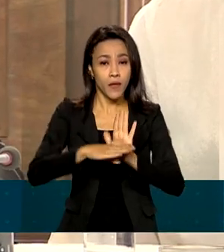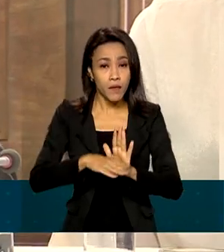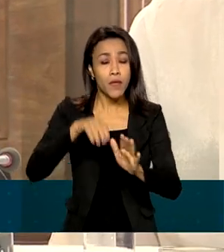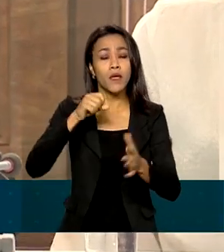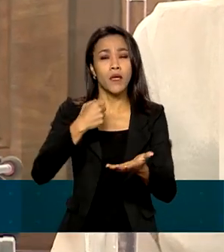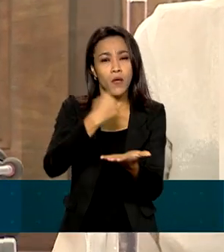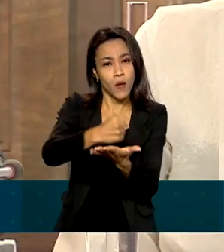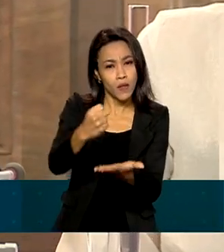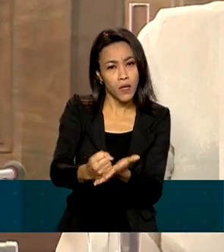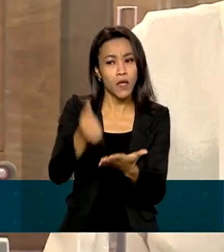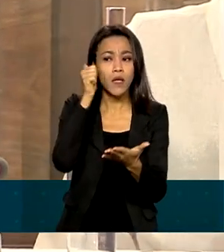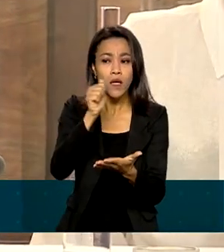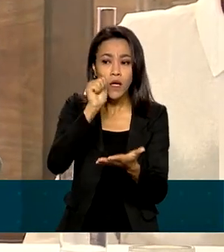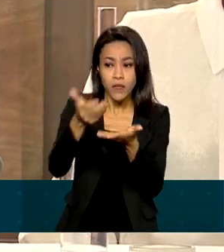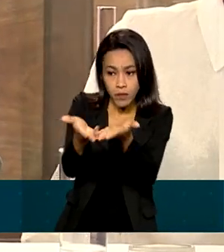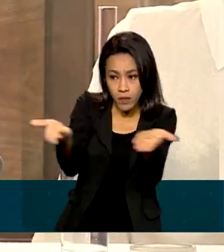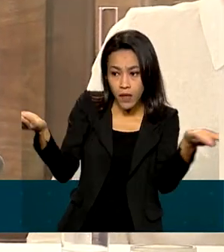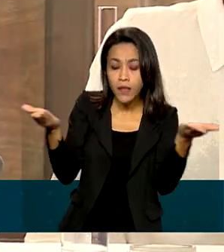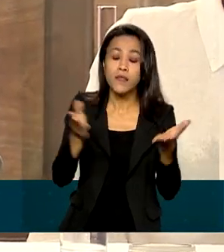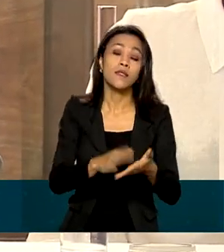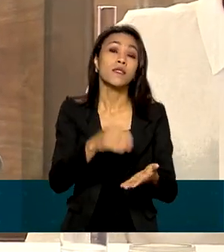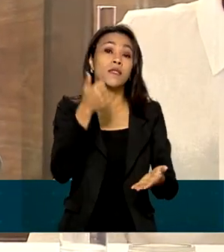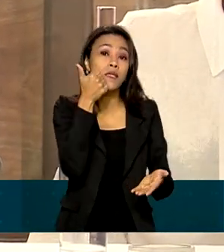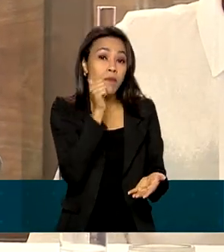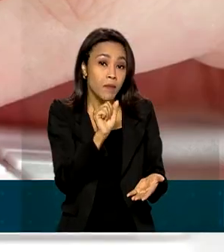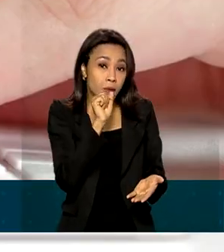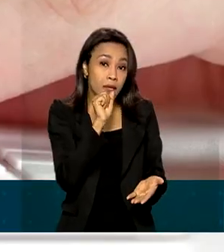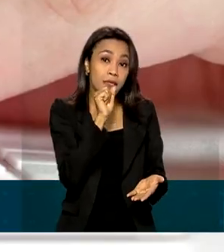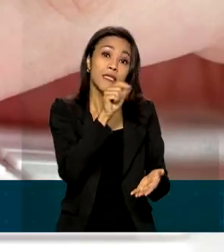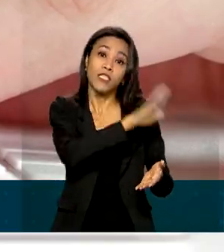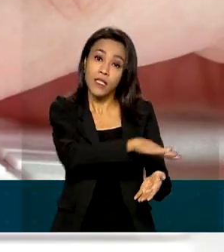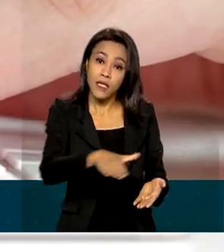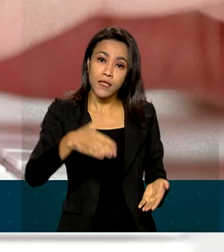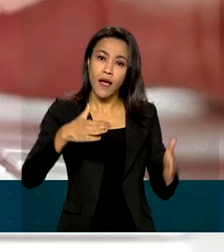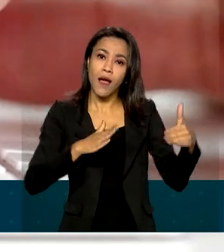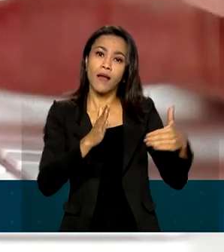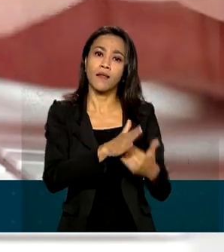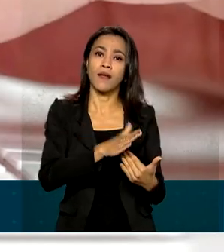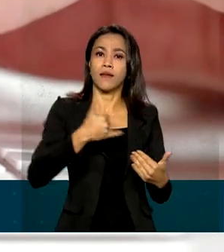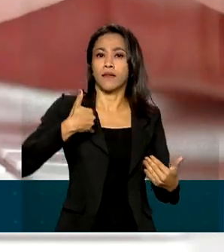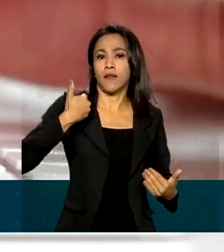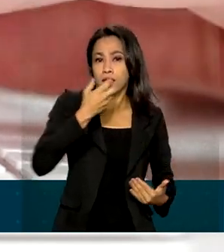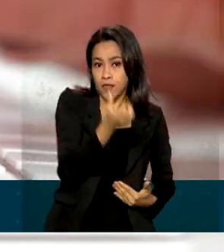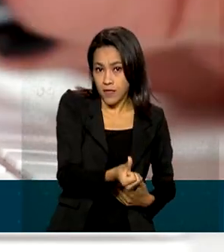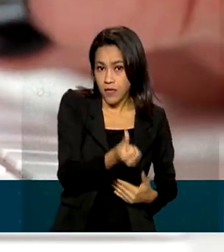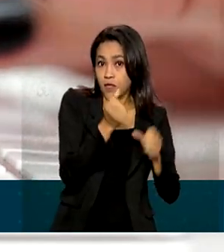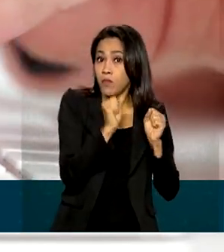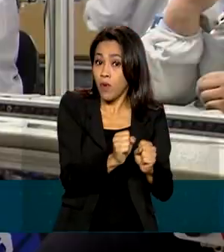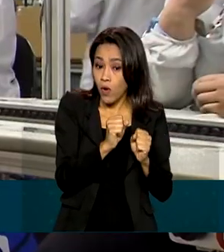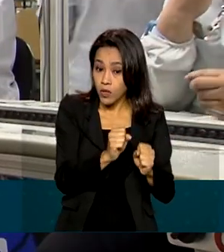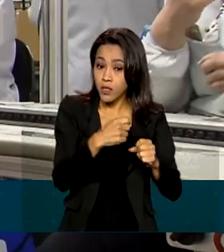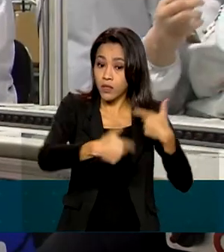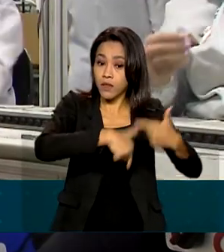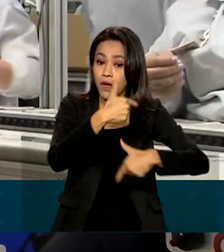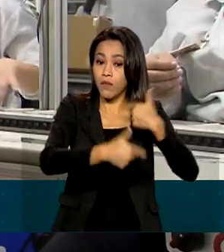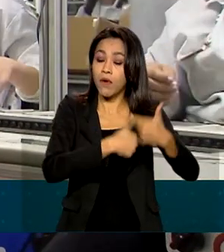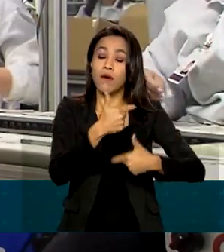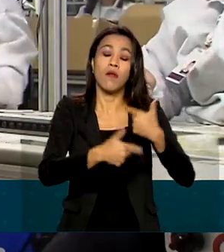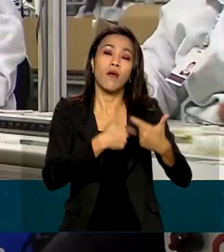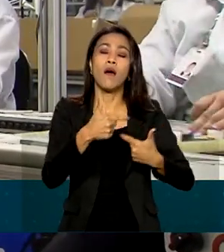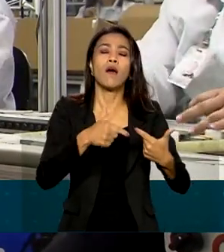ação dá prioridade para que mães de crianças de até seis anos possam atuar na modalidade do teletrabalho ou na